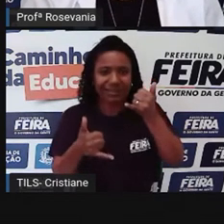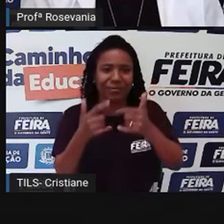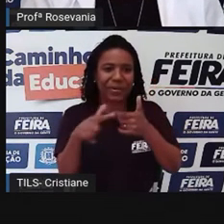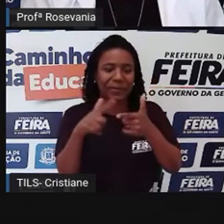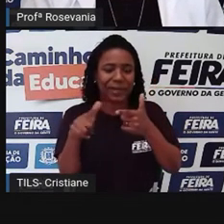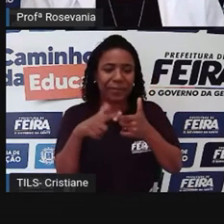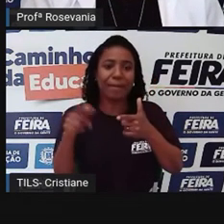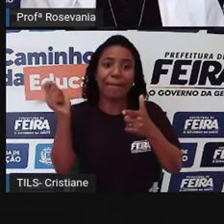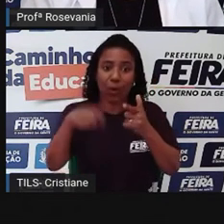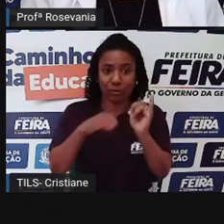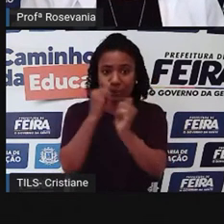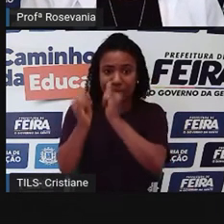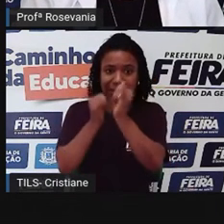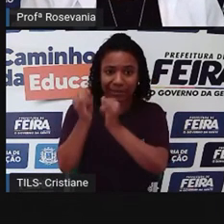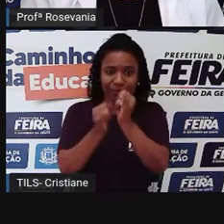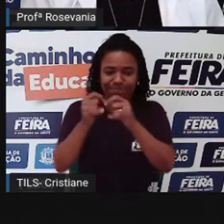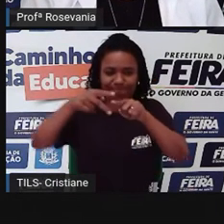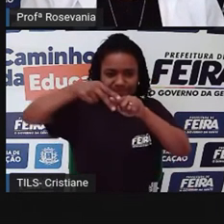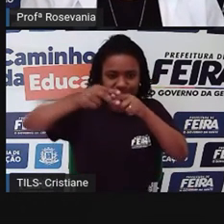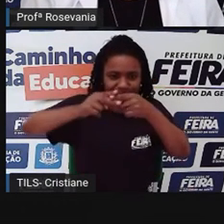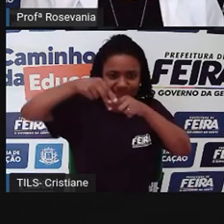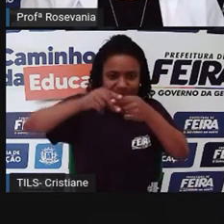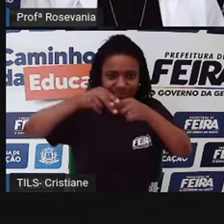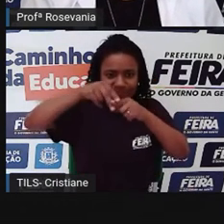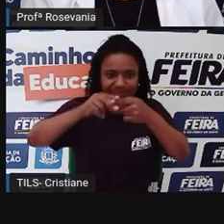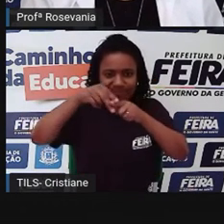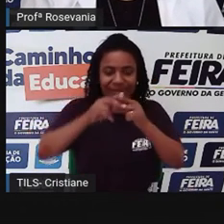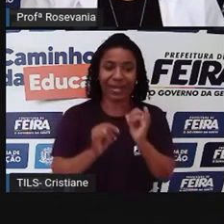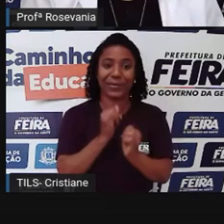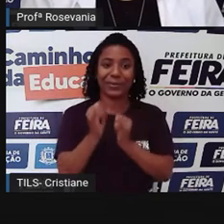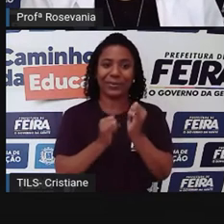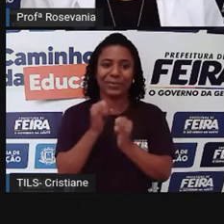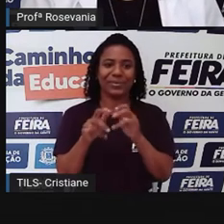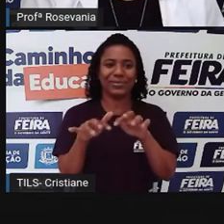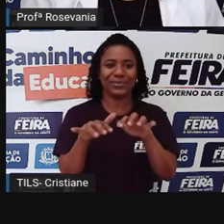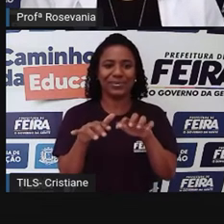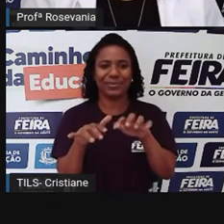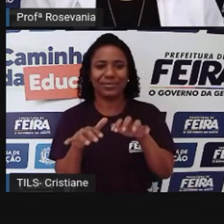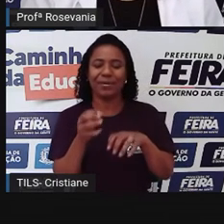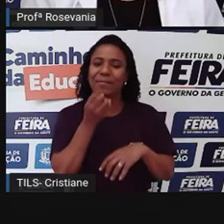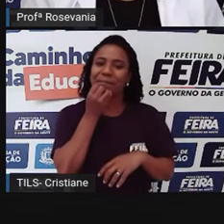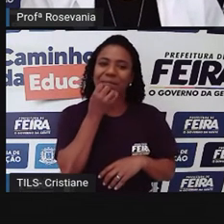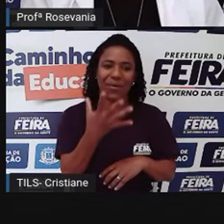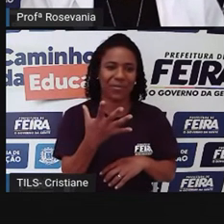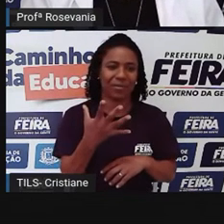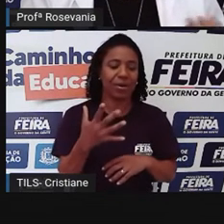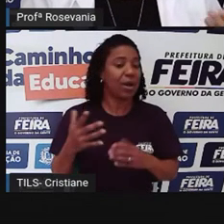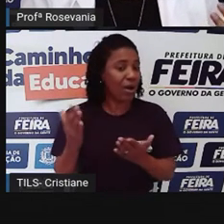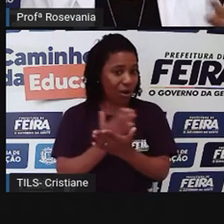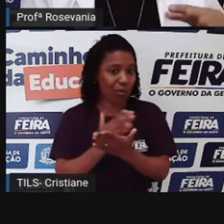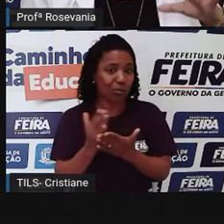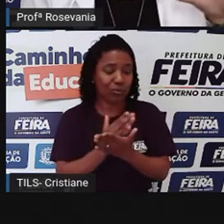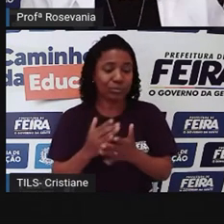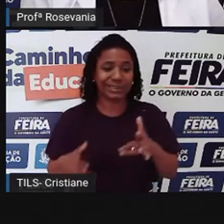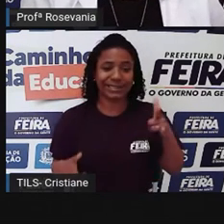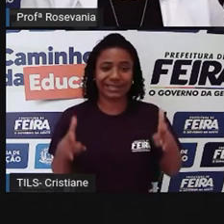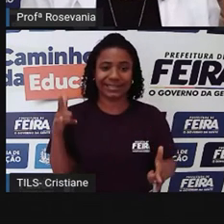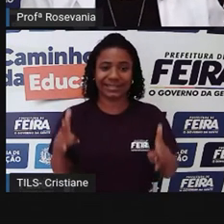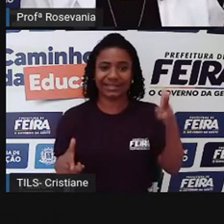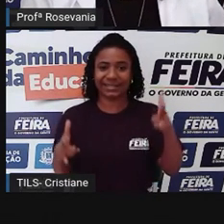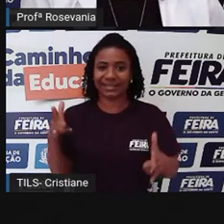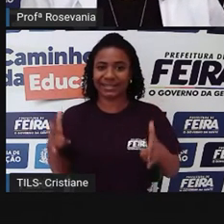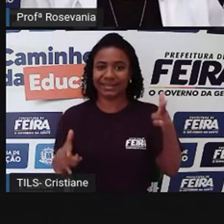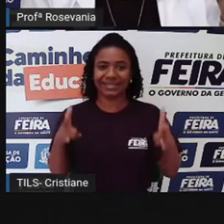então, as tecnologias favoreceram, até com robozinhos para limpeza, robô, para uma série de